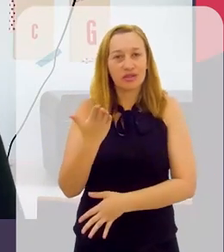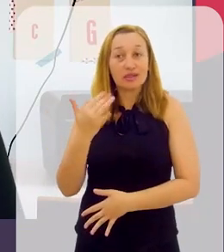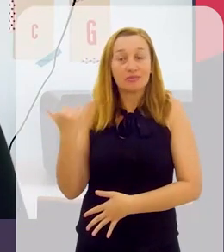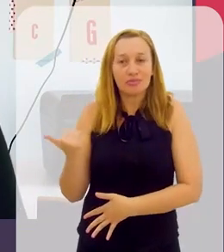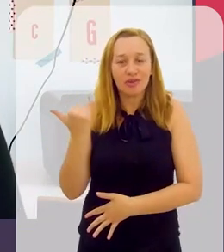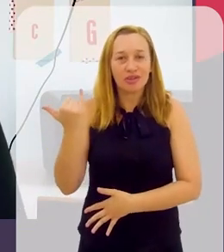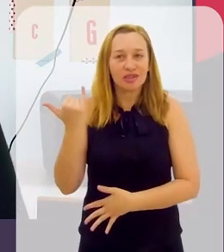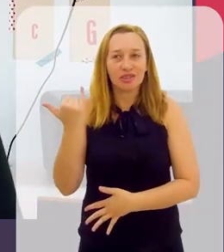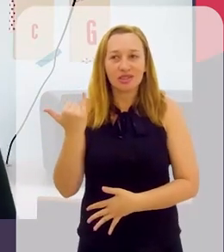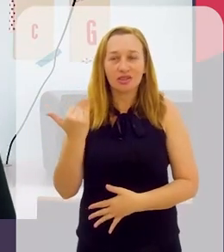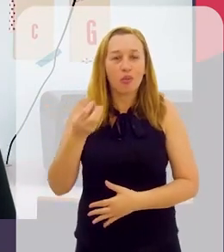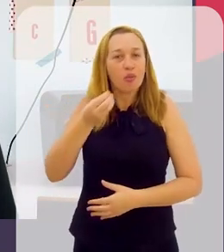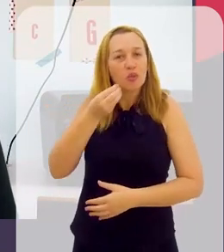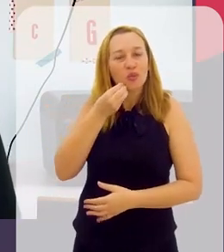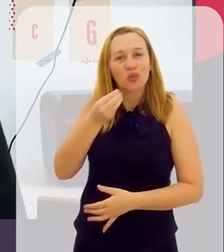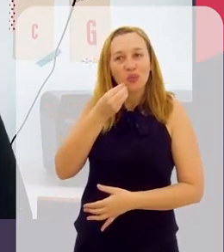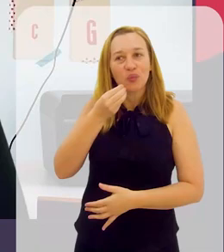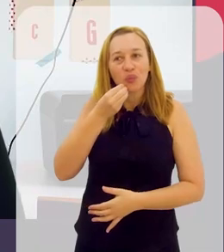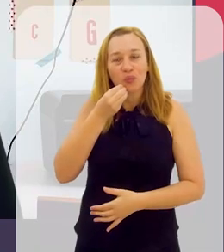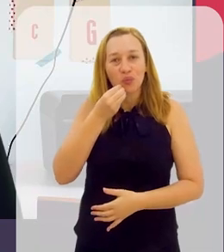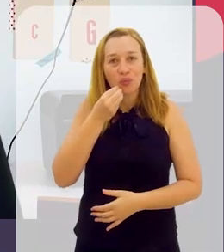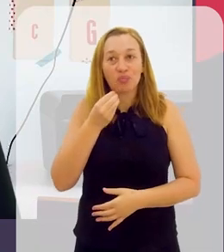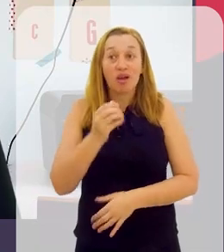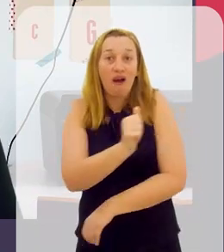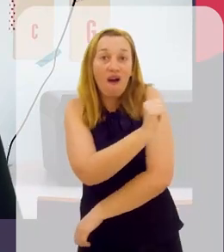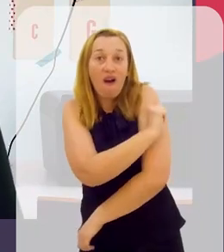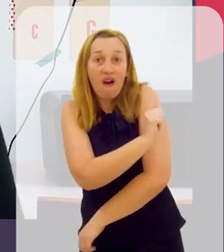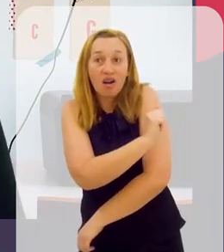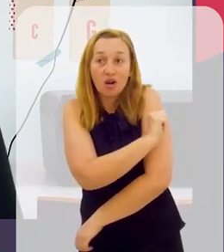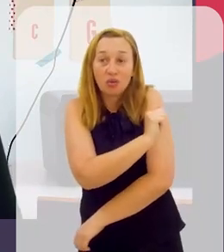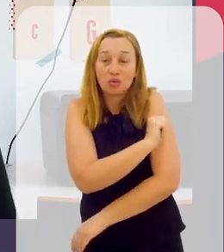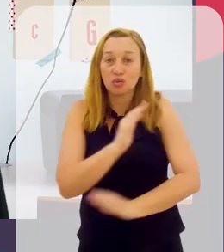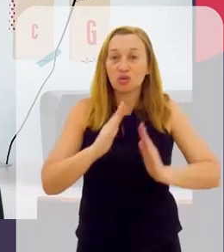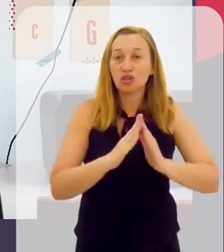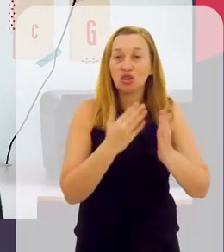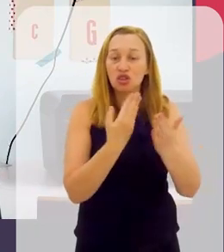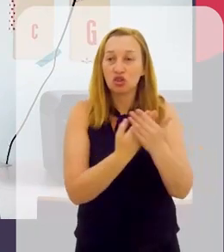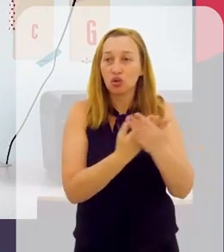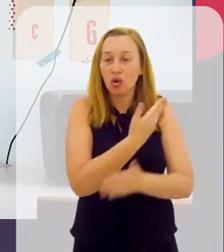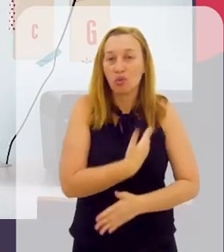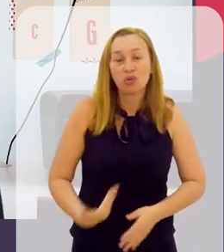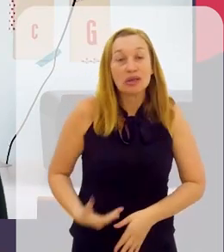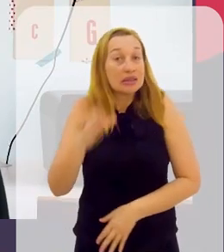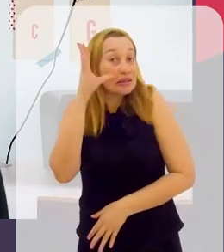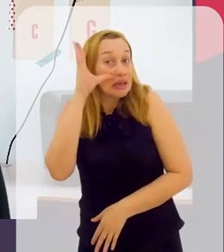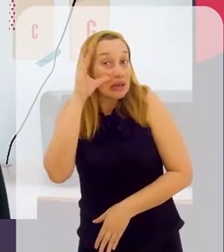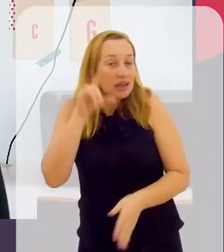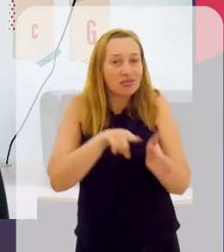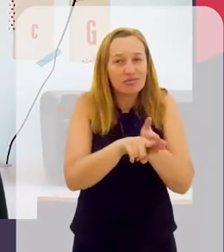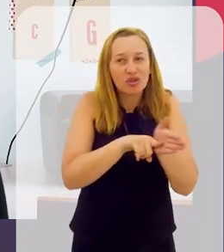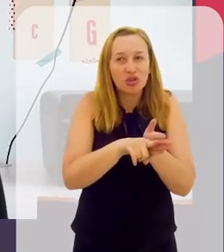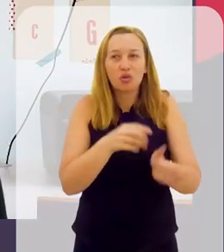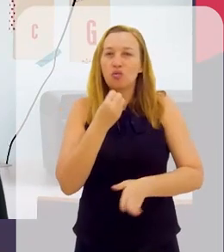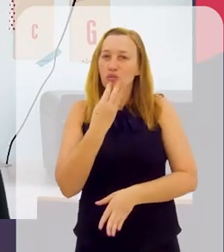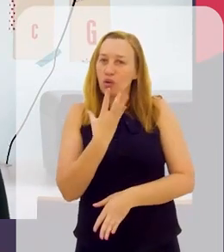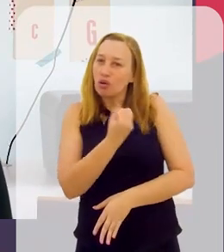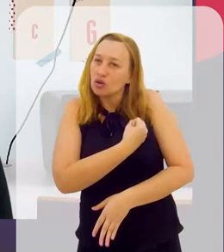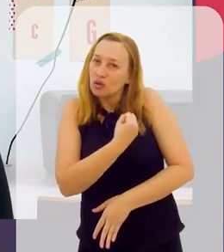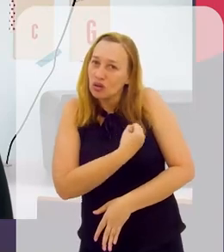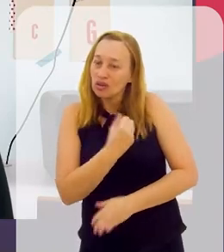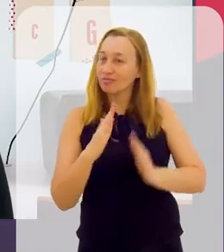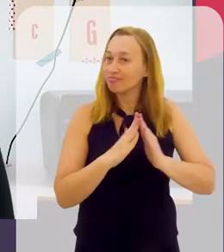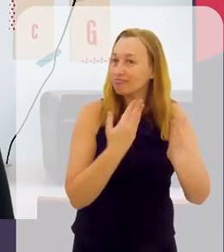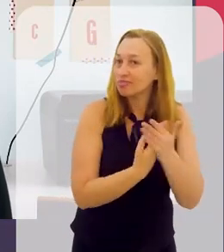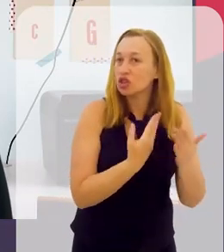cria oportunidades para estudantes do ensino médio de escolas públicas que tenham interesse em pesquisa e bom desempenho